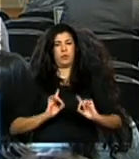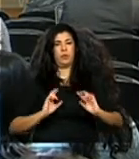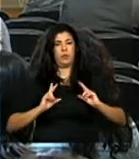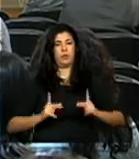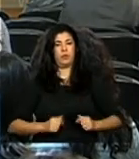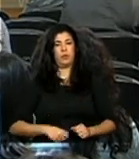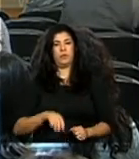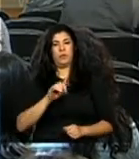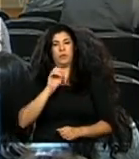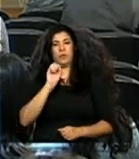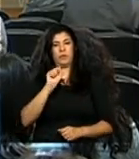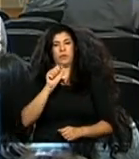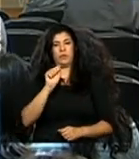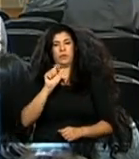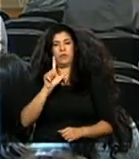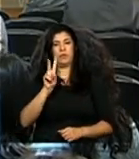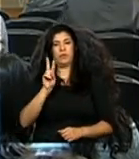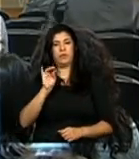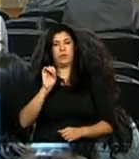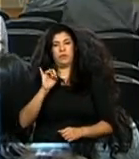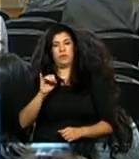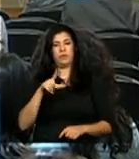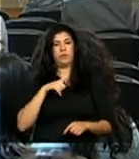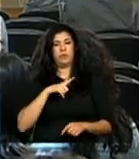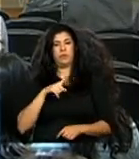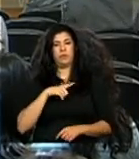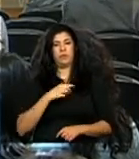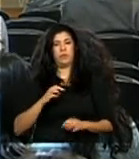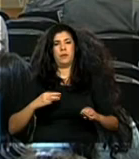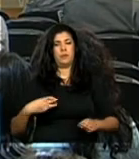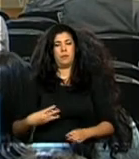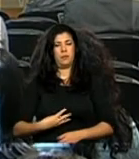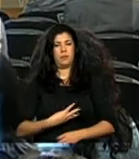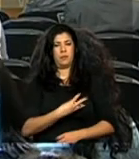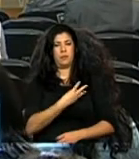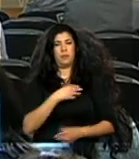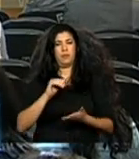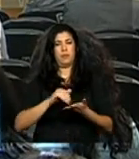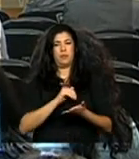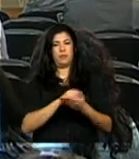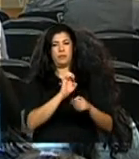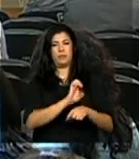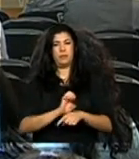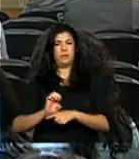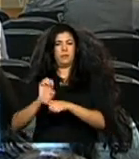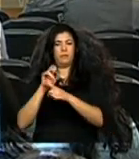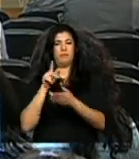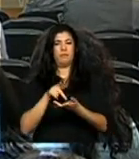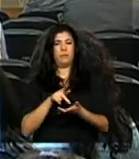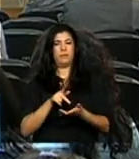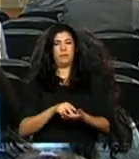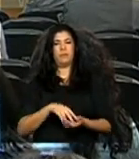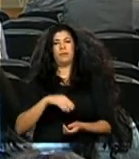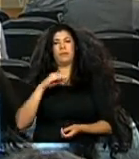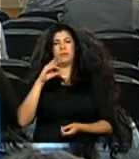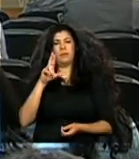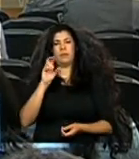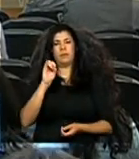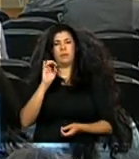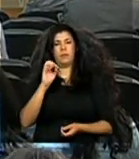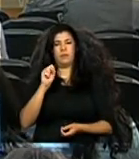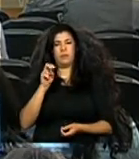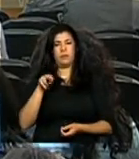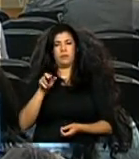Salvat a ministra de Estado da Cultura Interina Ana Cristina a ministra